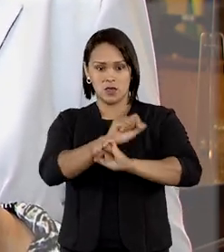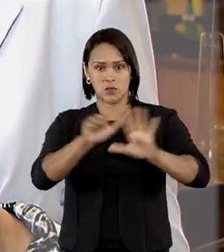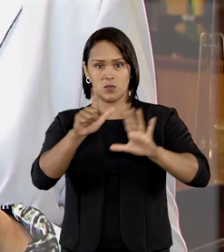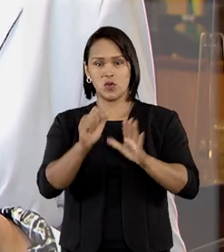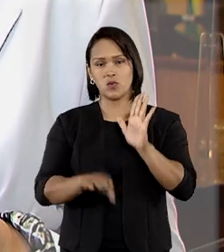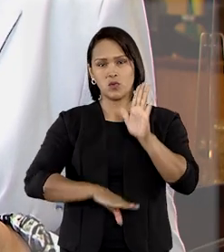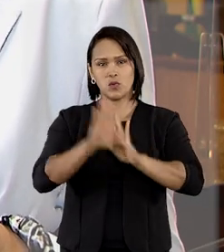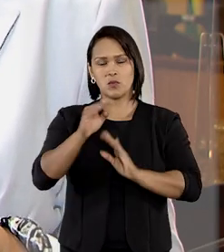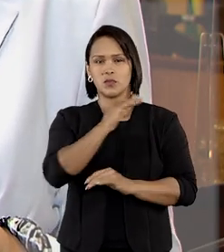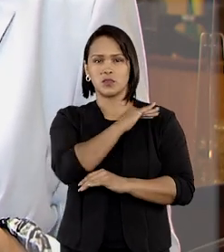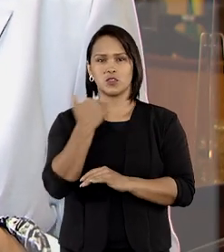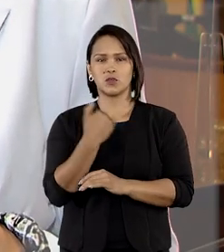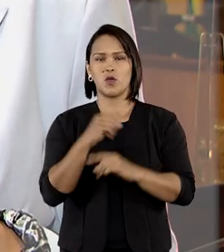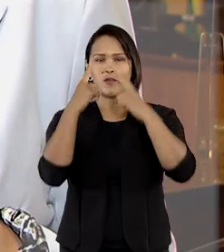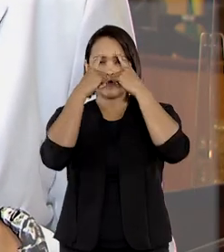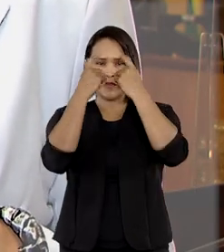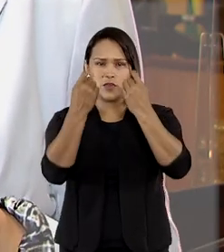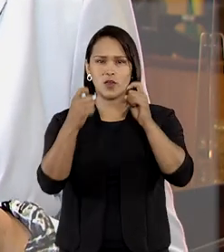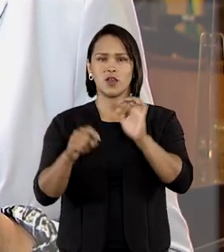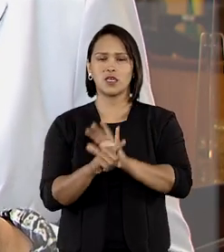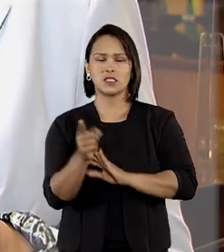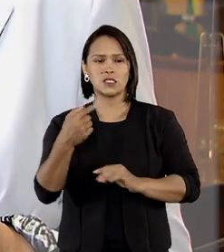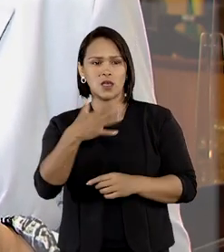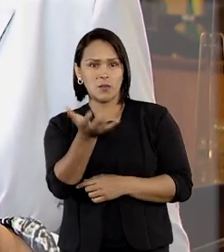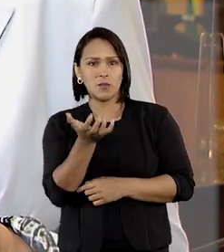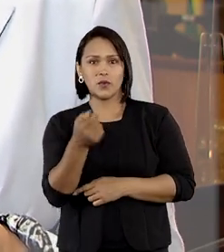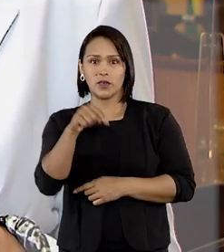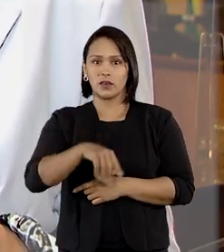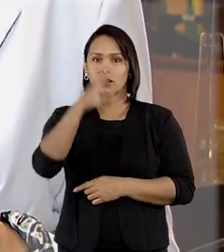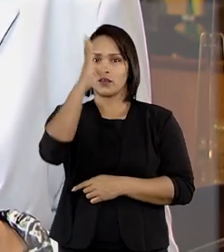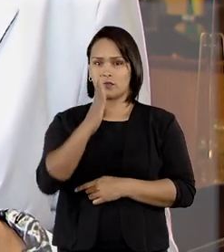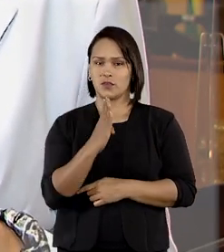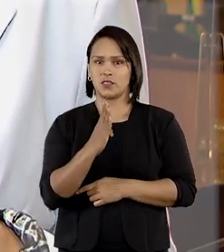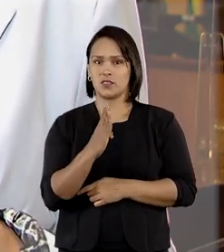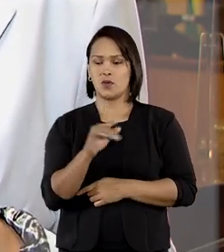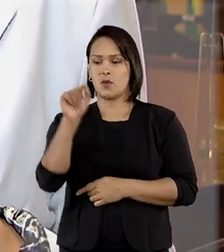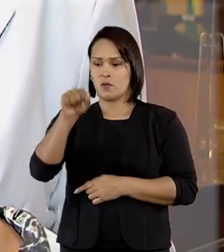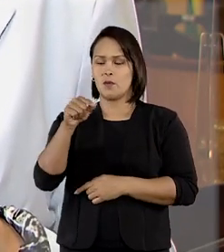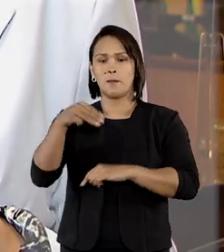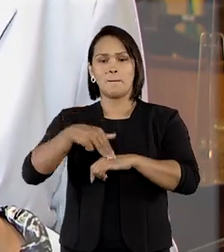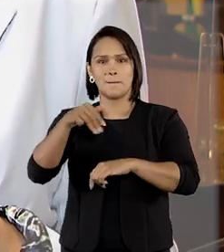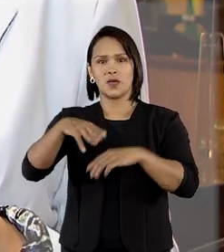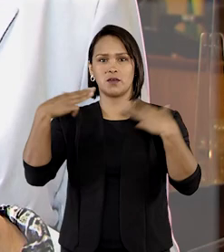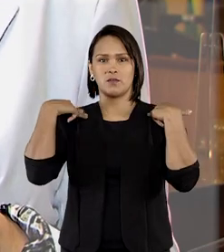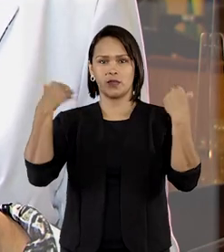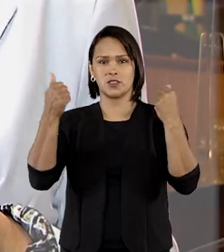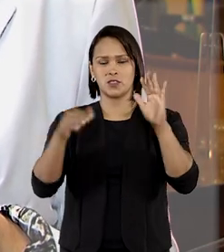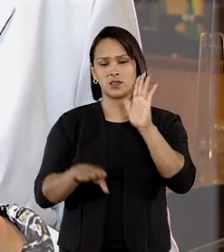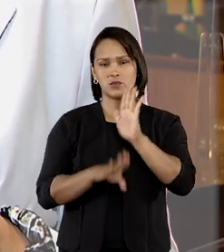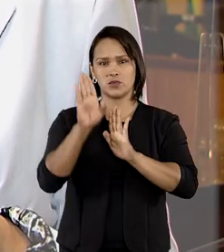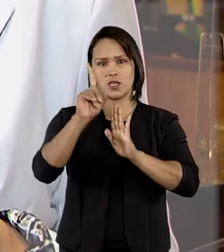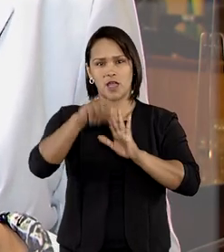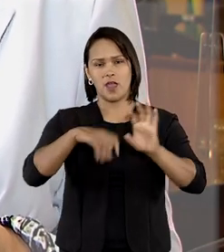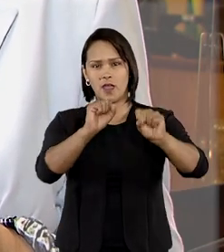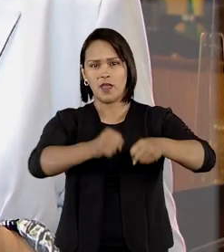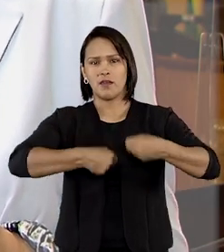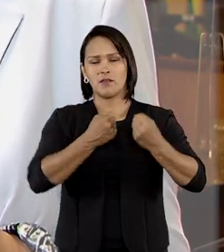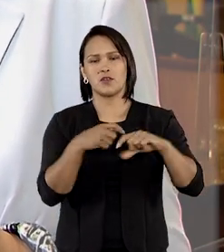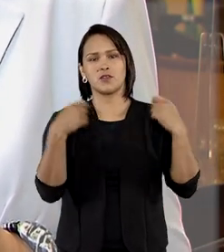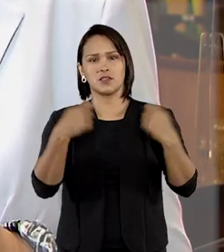violentas intencionais no Brasil. Para o magistrado, esse crescimento reforça a necessidade de uma atuação